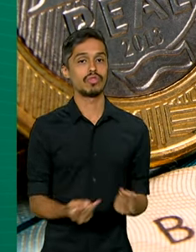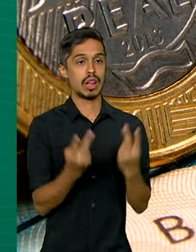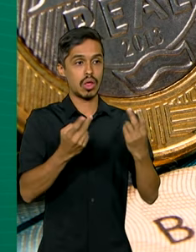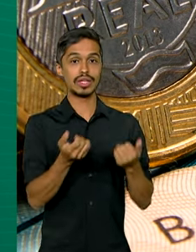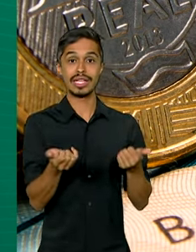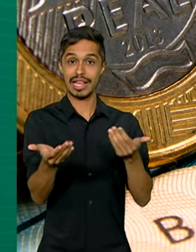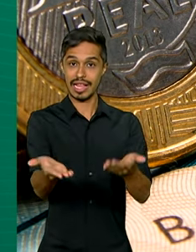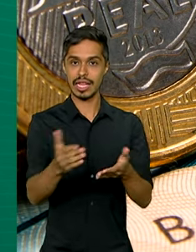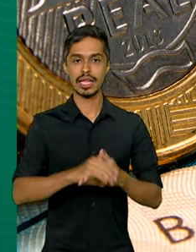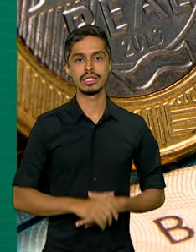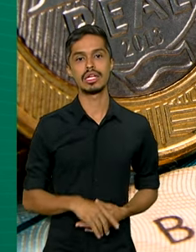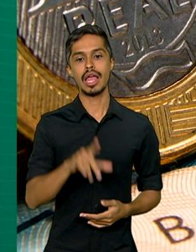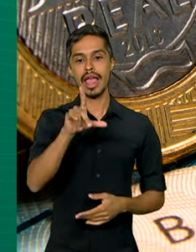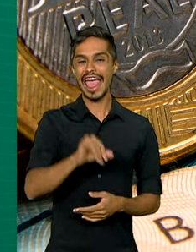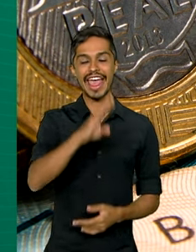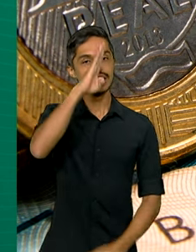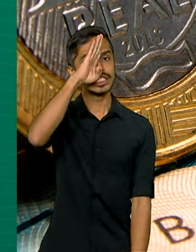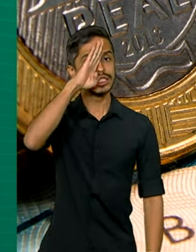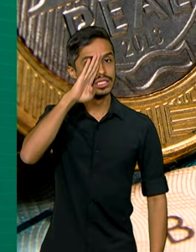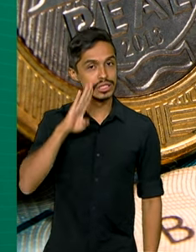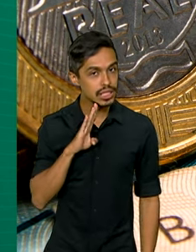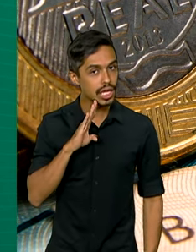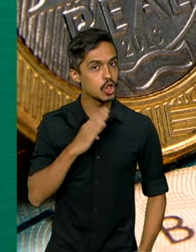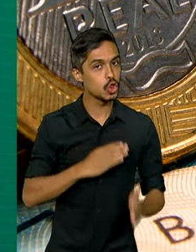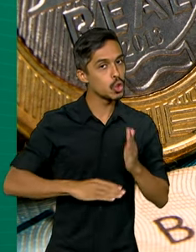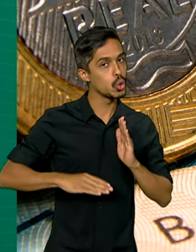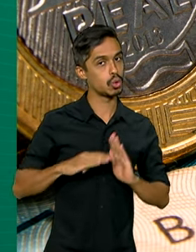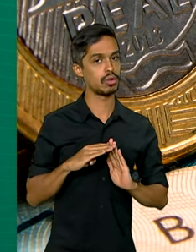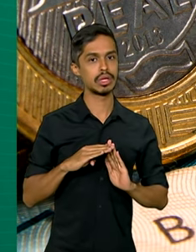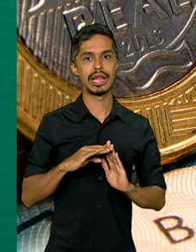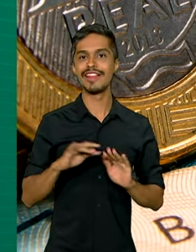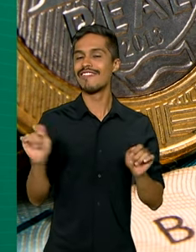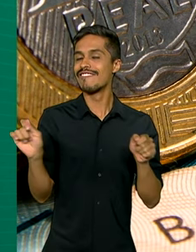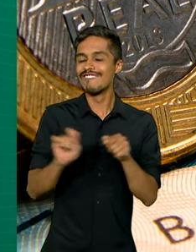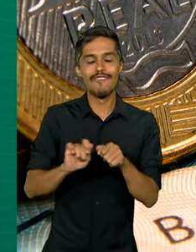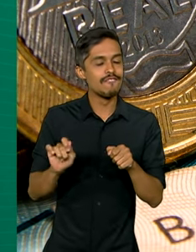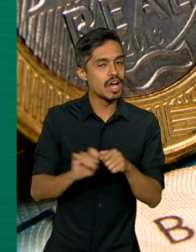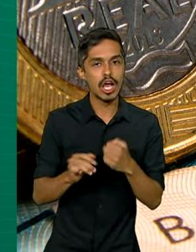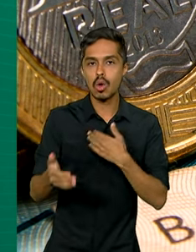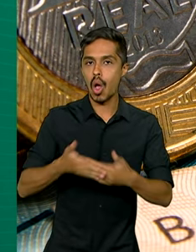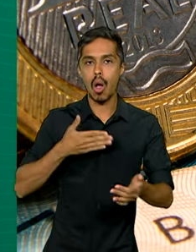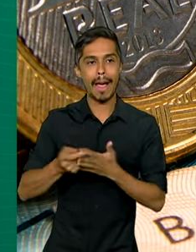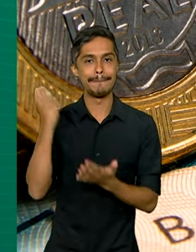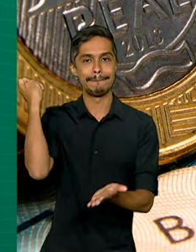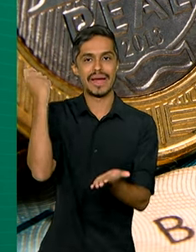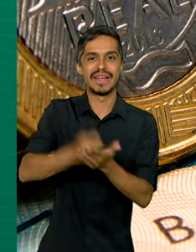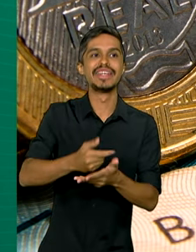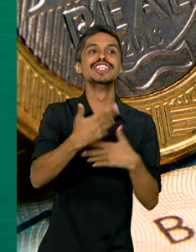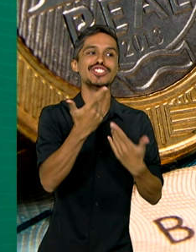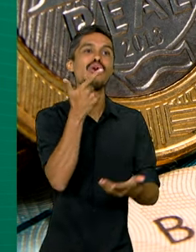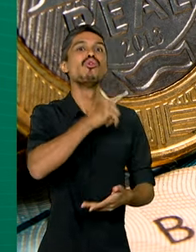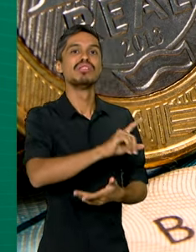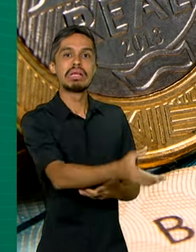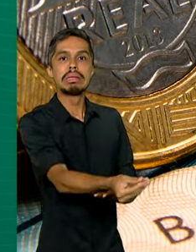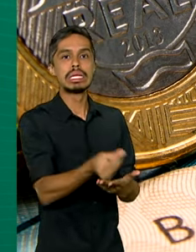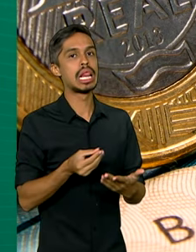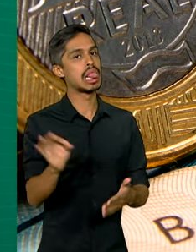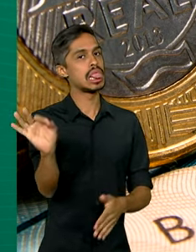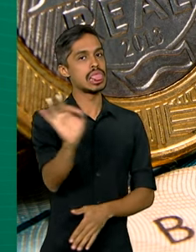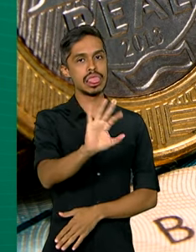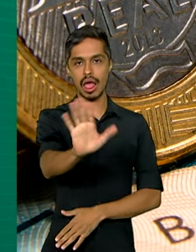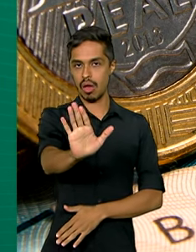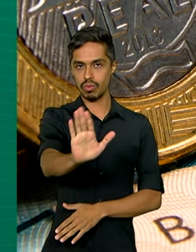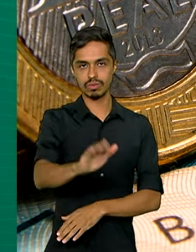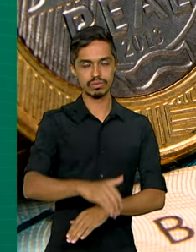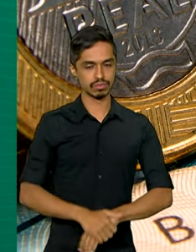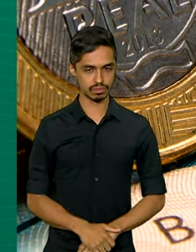são totalmente gratuitos. Não faça qualquer tipo de pagamento para ter acesso aos valores.